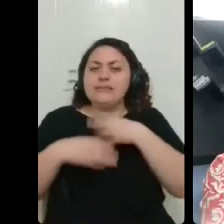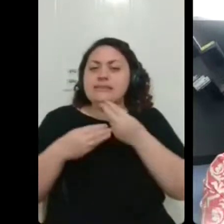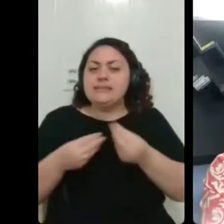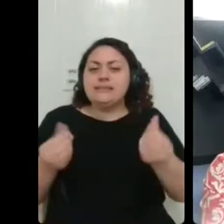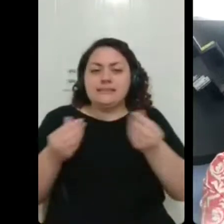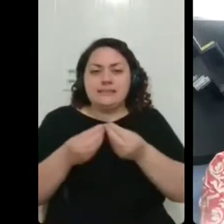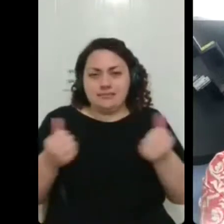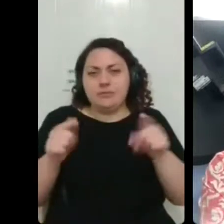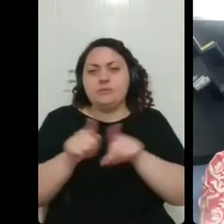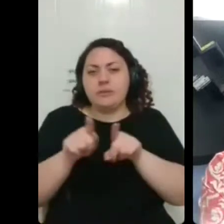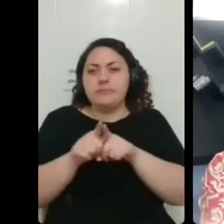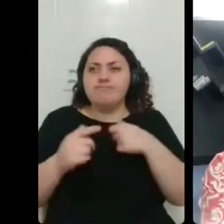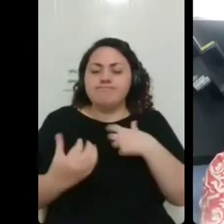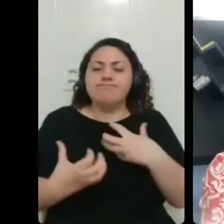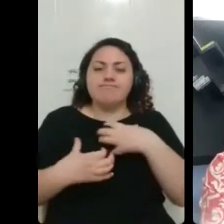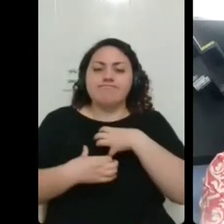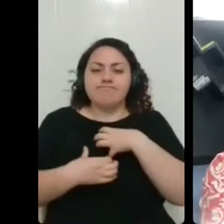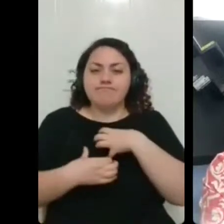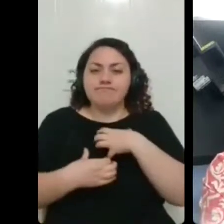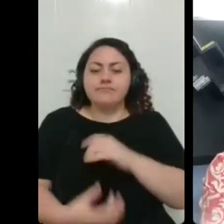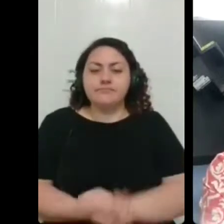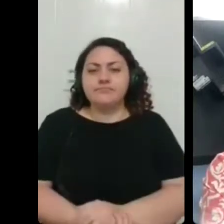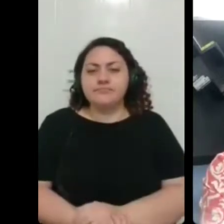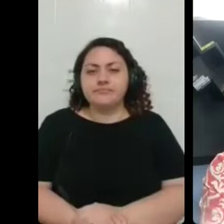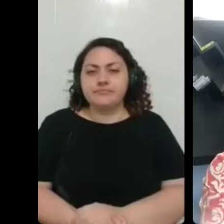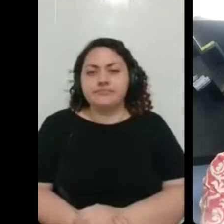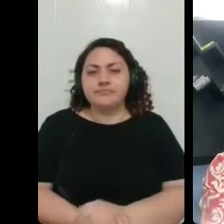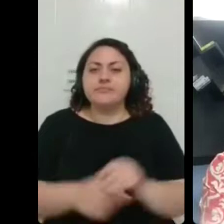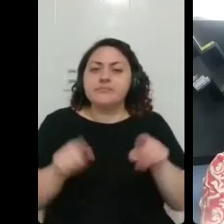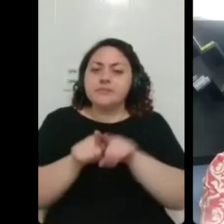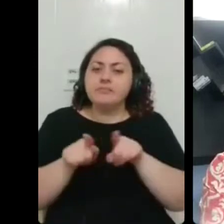E tocou bastante e também eu queria falar que